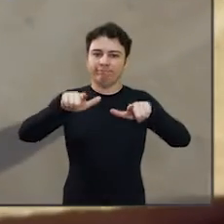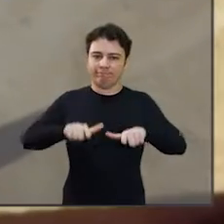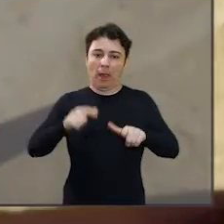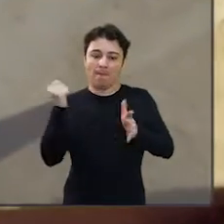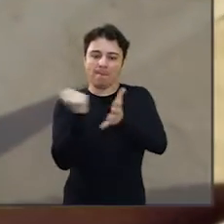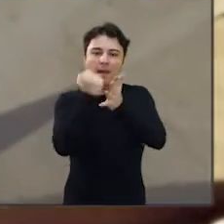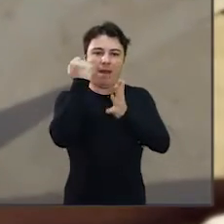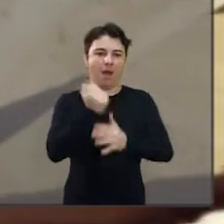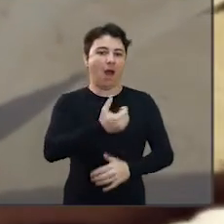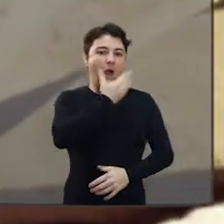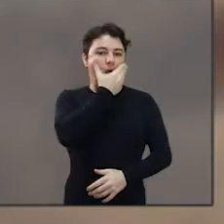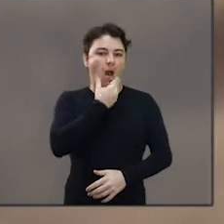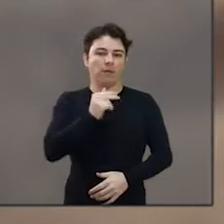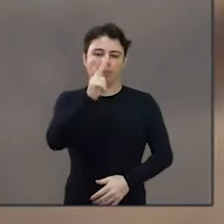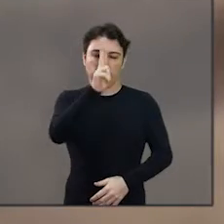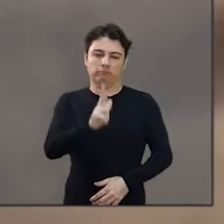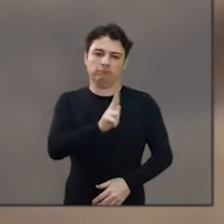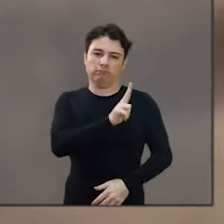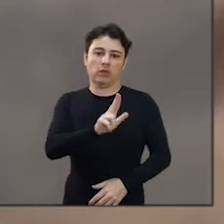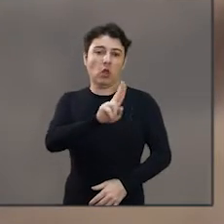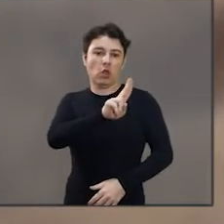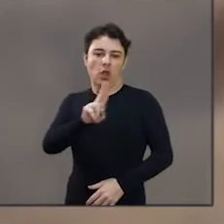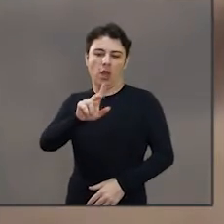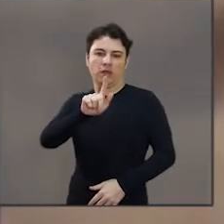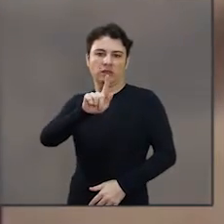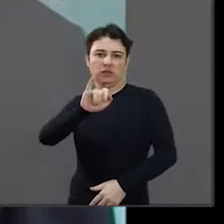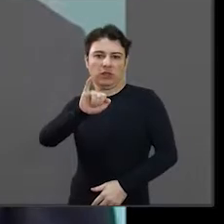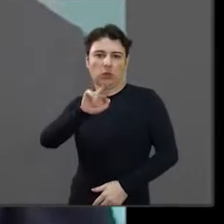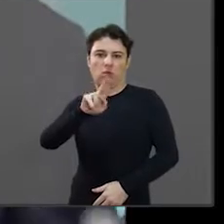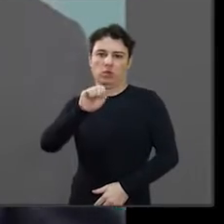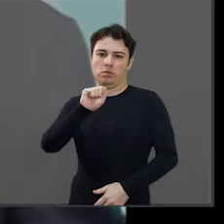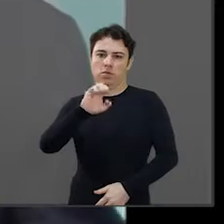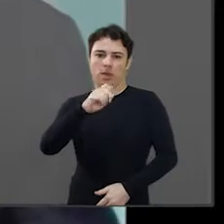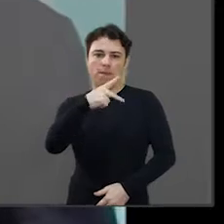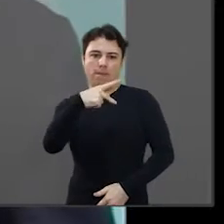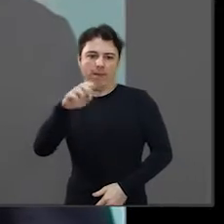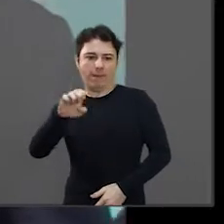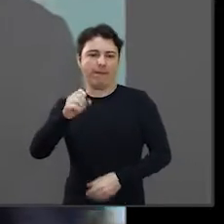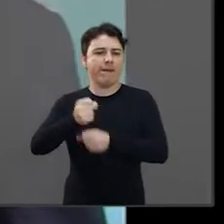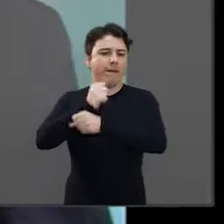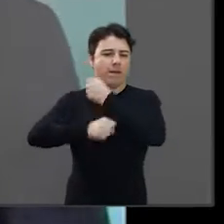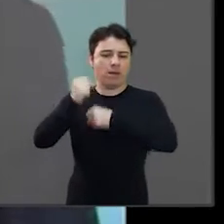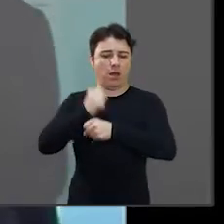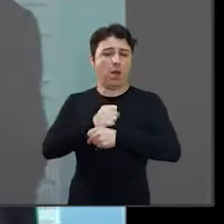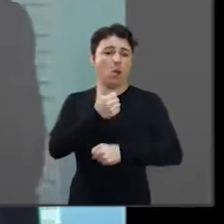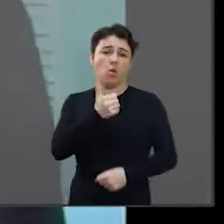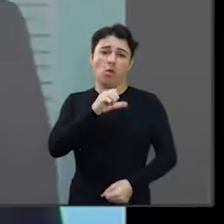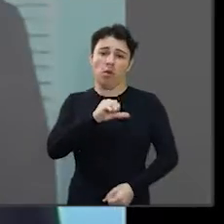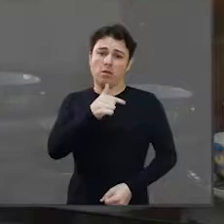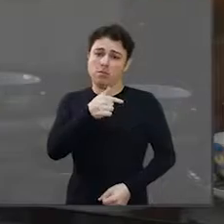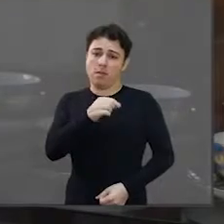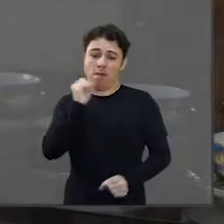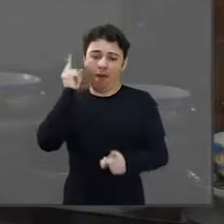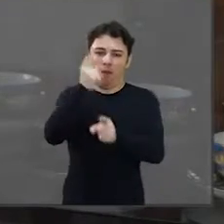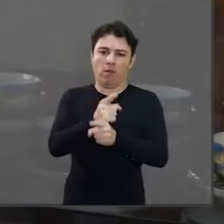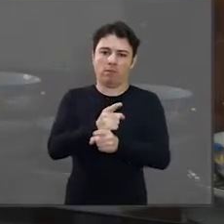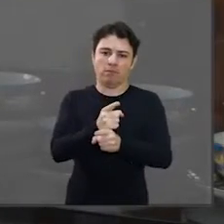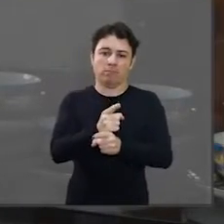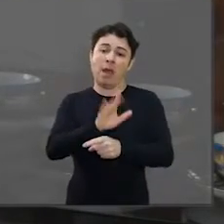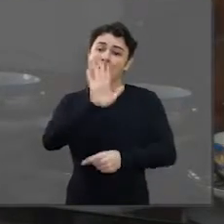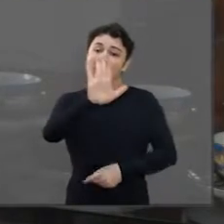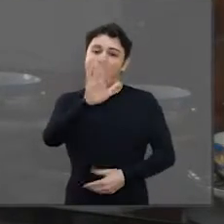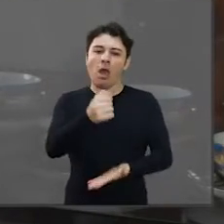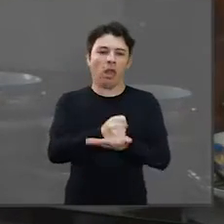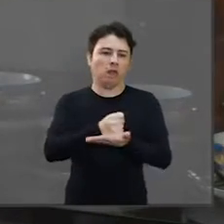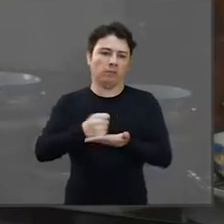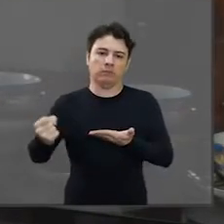dinossauro que foram descobertas na década de 70 pelo padre Giuseppe Leonardi. Então, eu acho assim, é